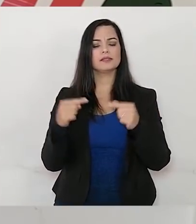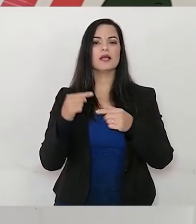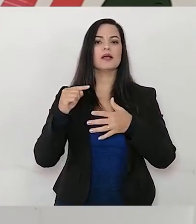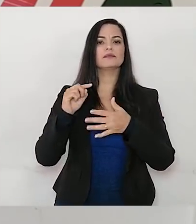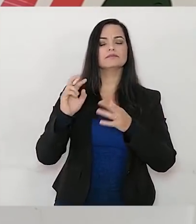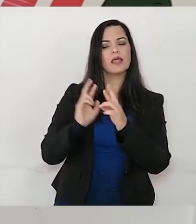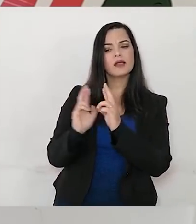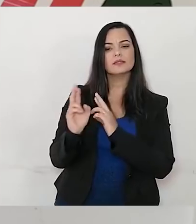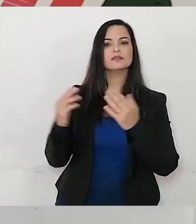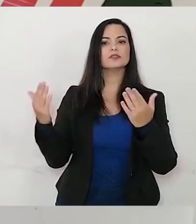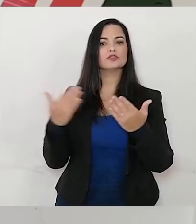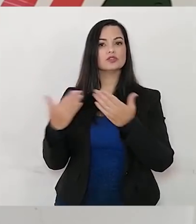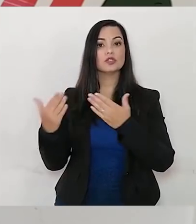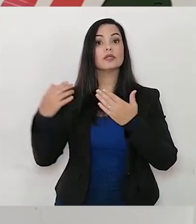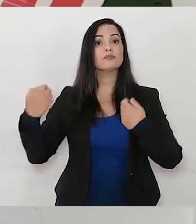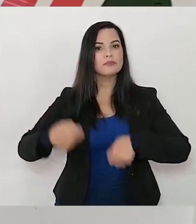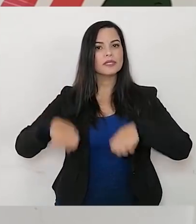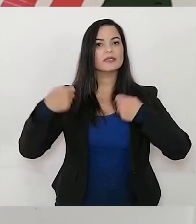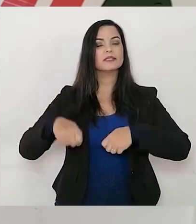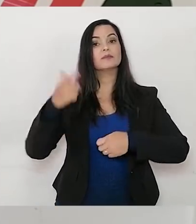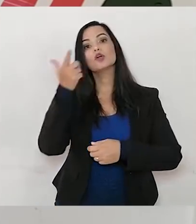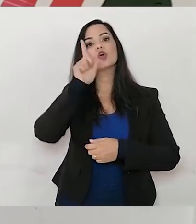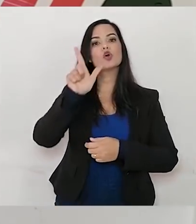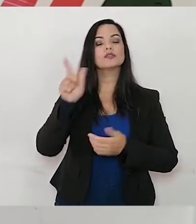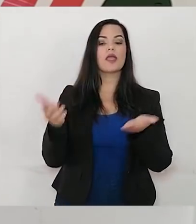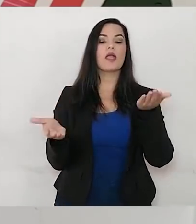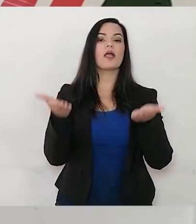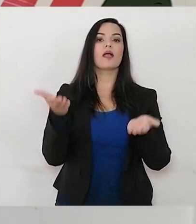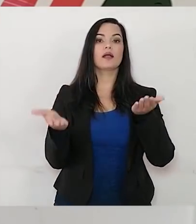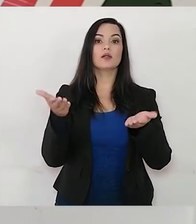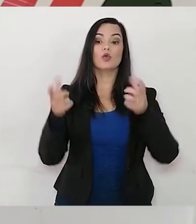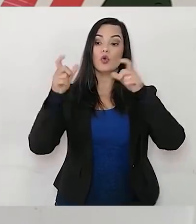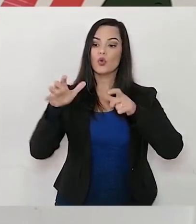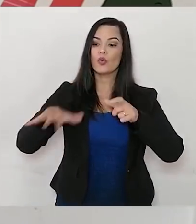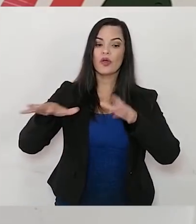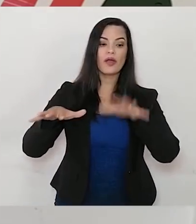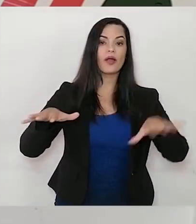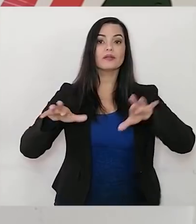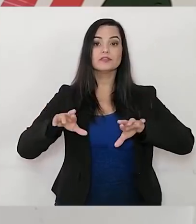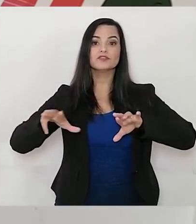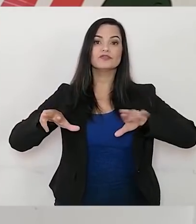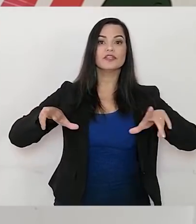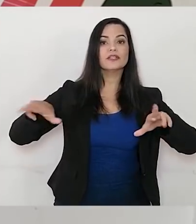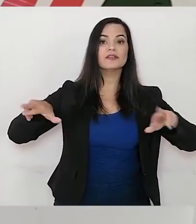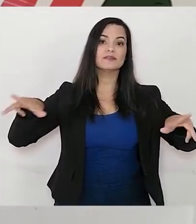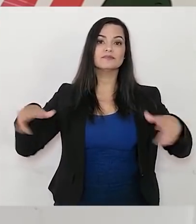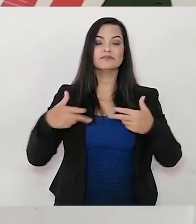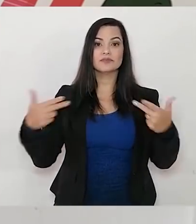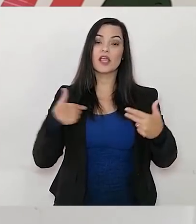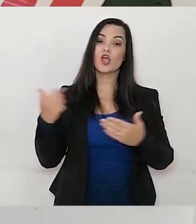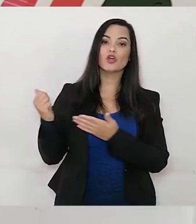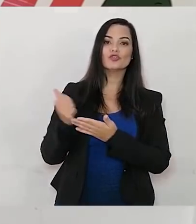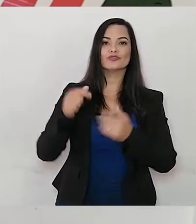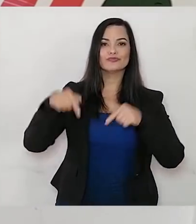necessárias para mantermos o equilíbrio nos diferentes espaços. E eu trouxe aqui